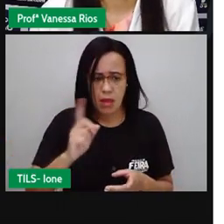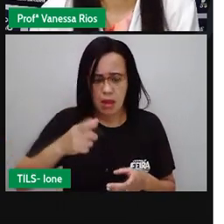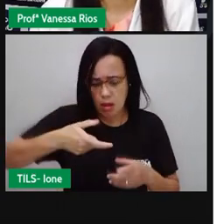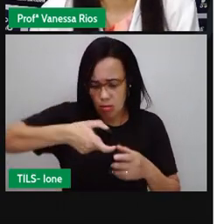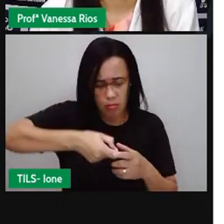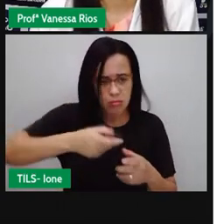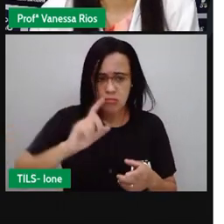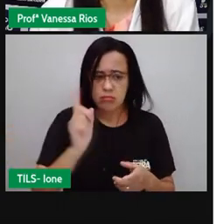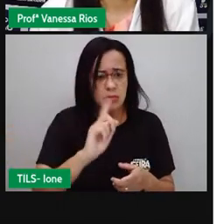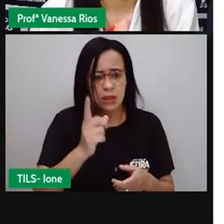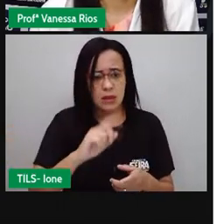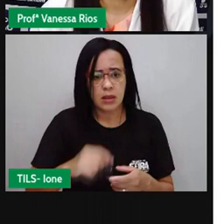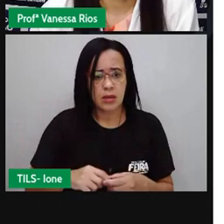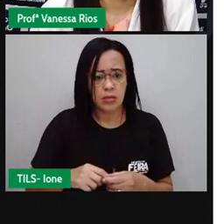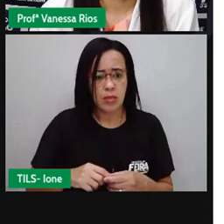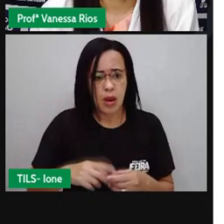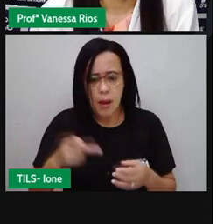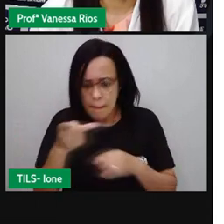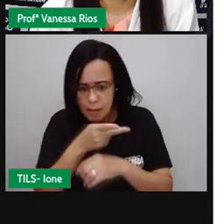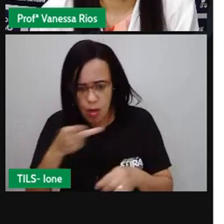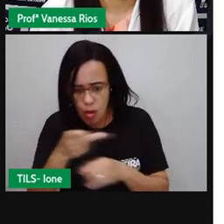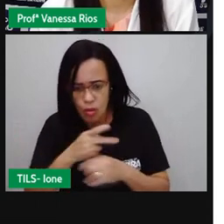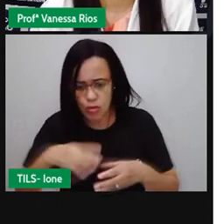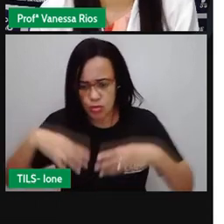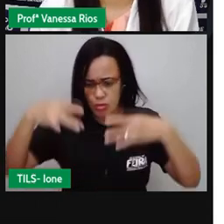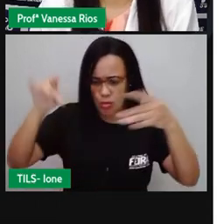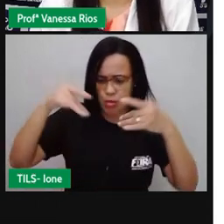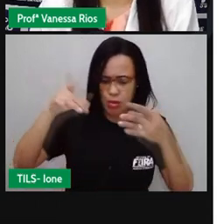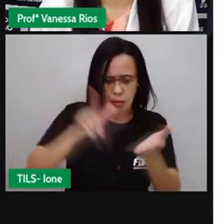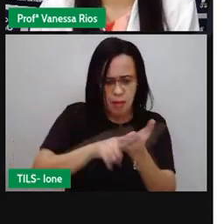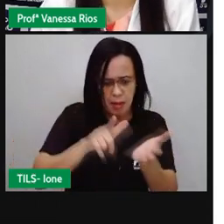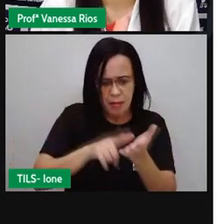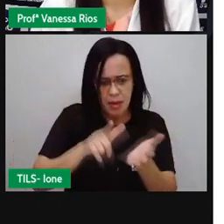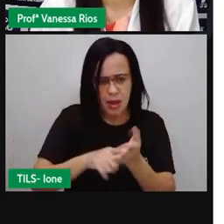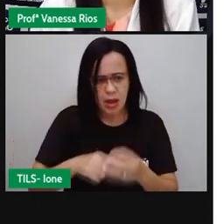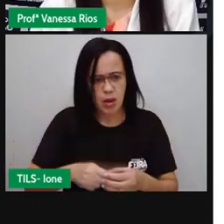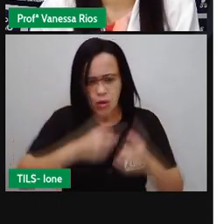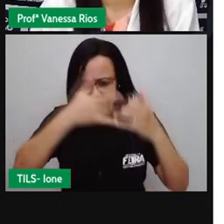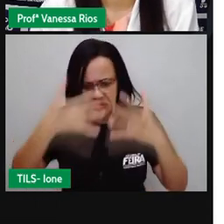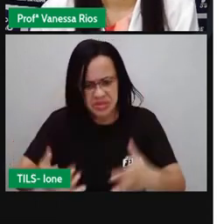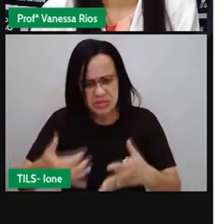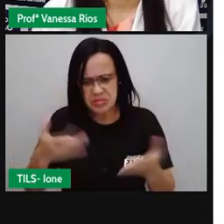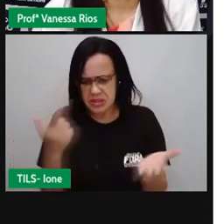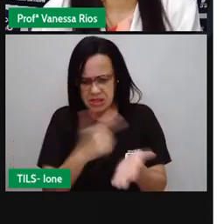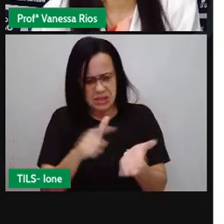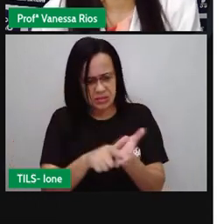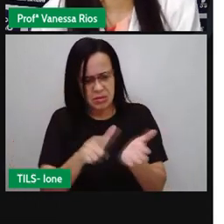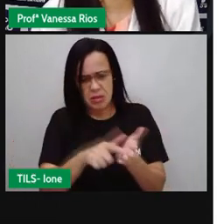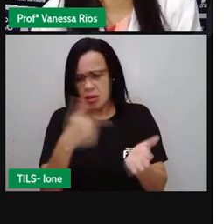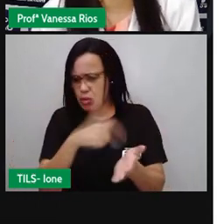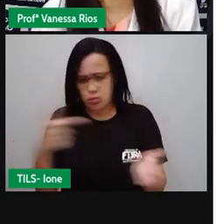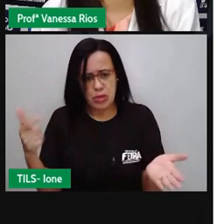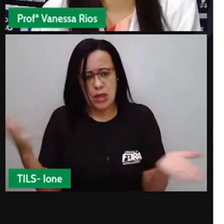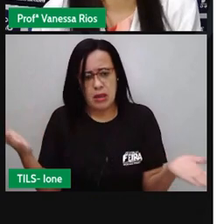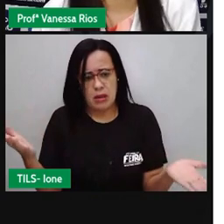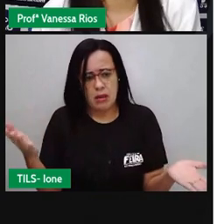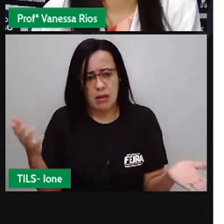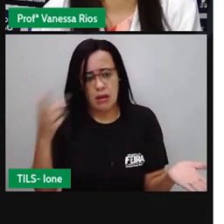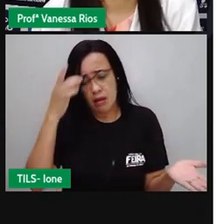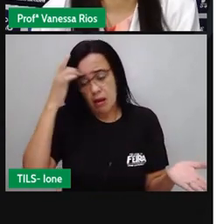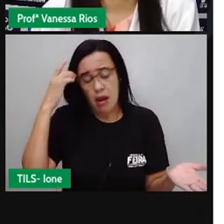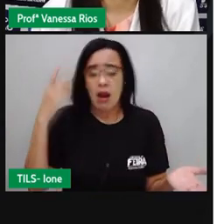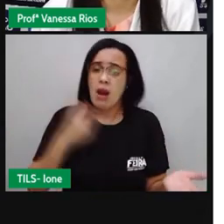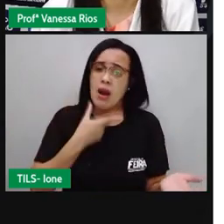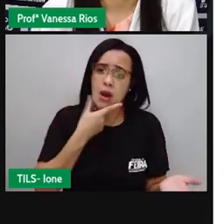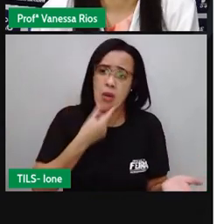garoto procurou dentro do papel de embrulho. Não tem manual de instrução? O pai começou a desanimar